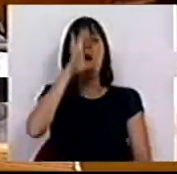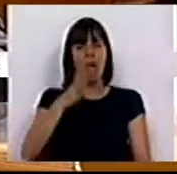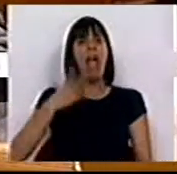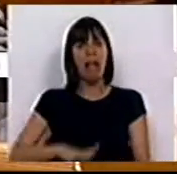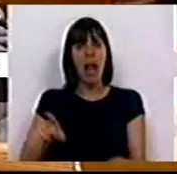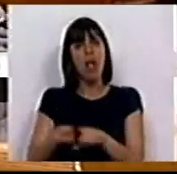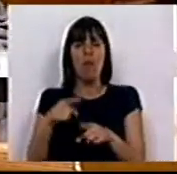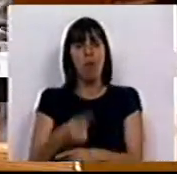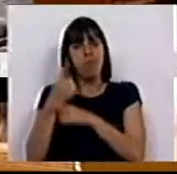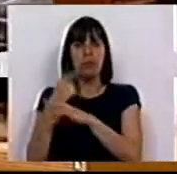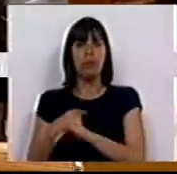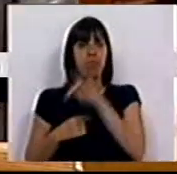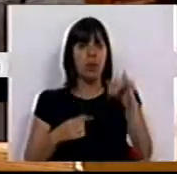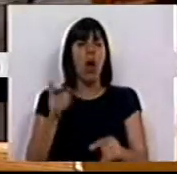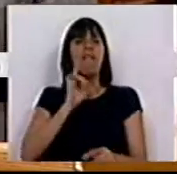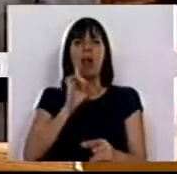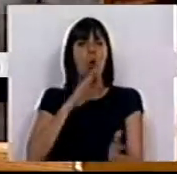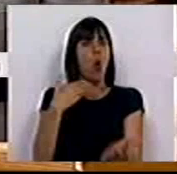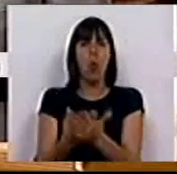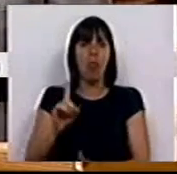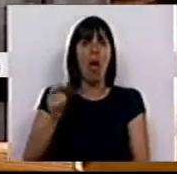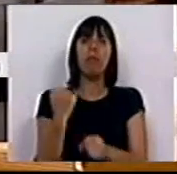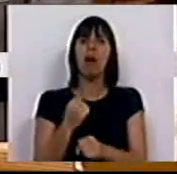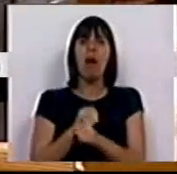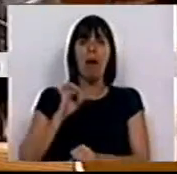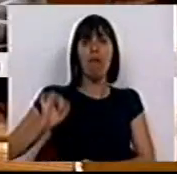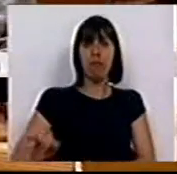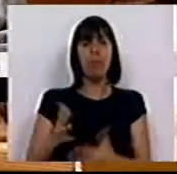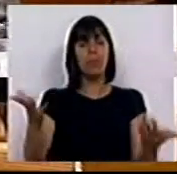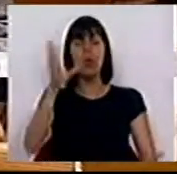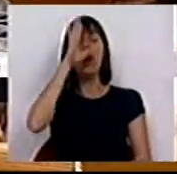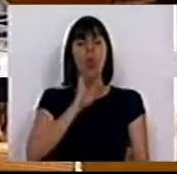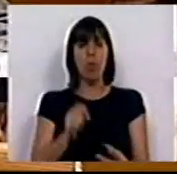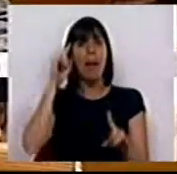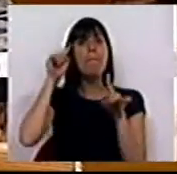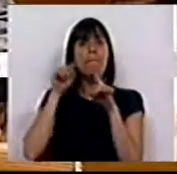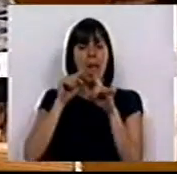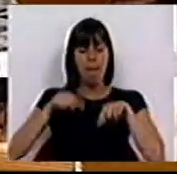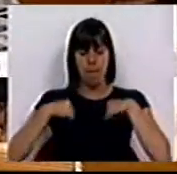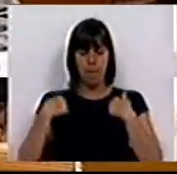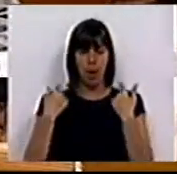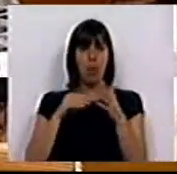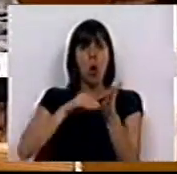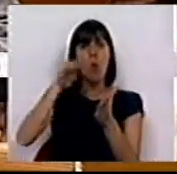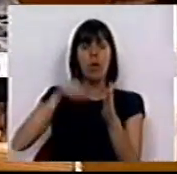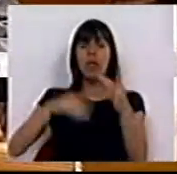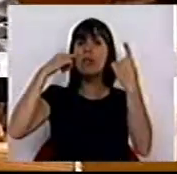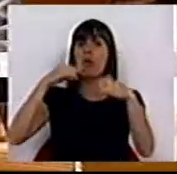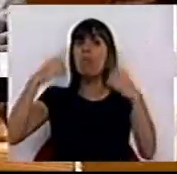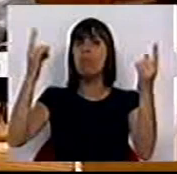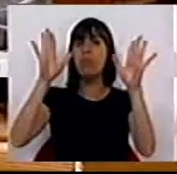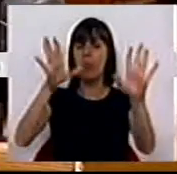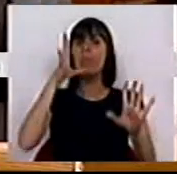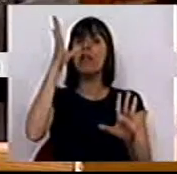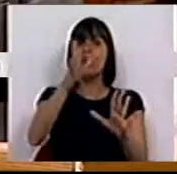quer que eles sejam descartados porque não valorizam o seu trabalho. E o Governo colocou metas a si próprio na contratação pública,